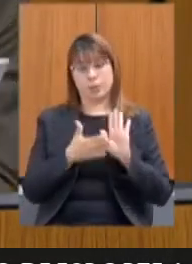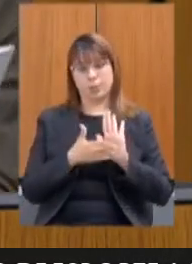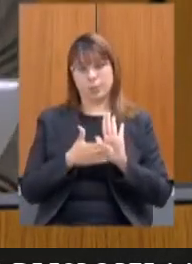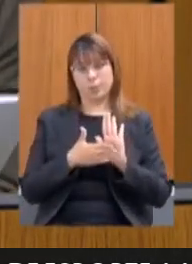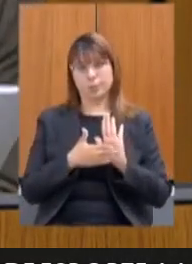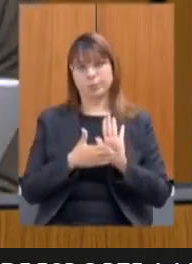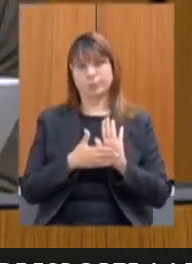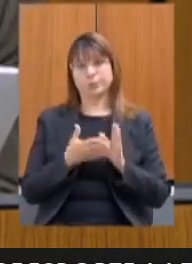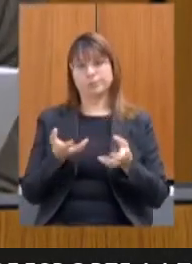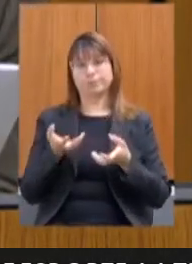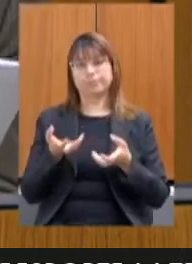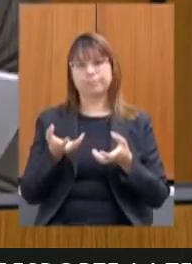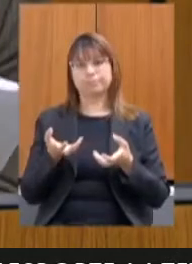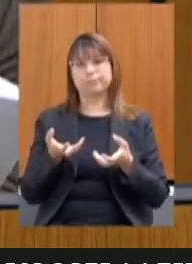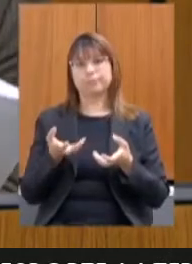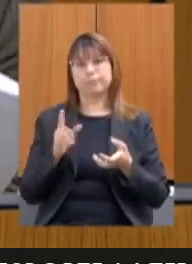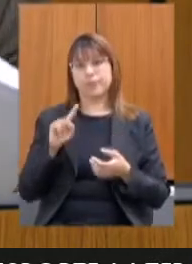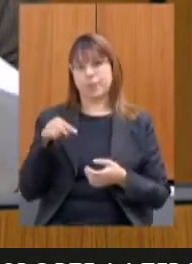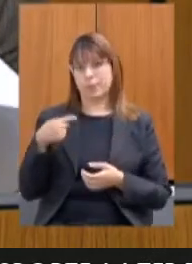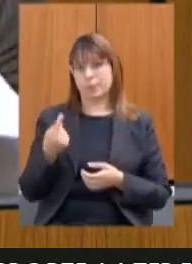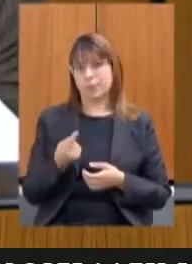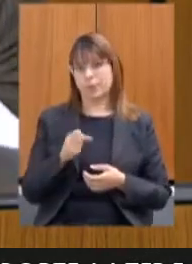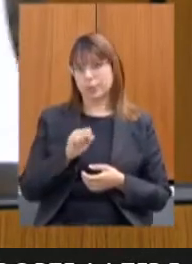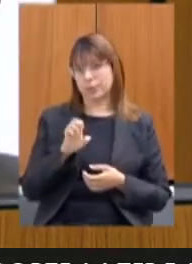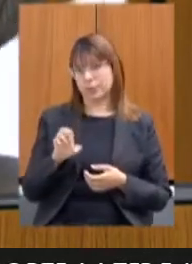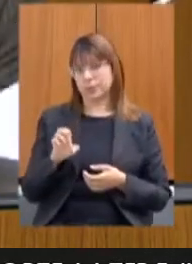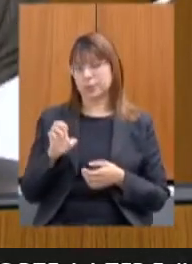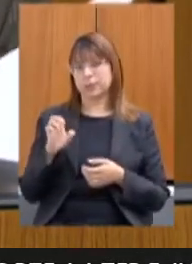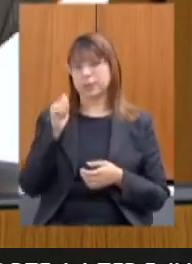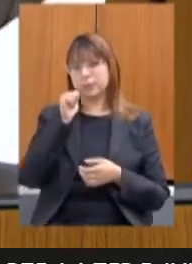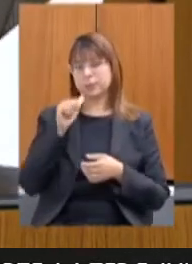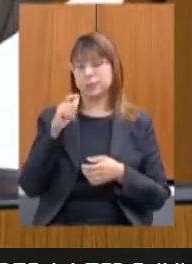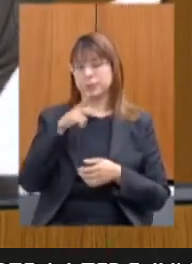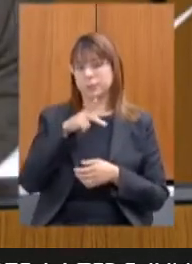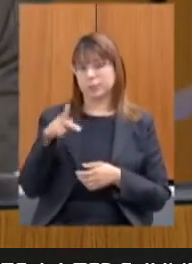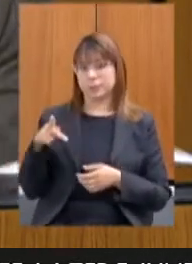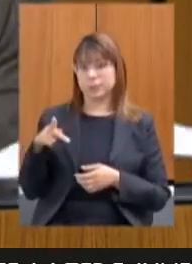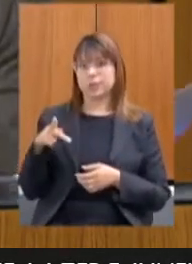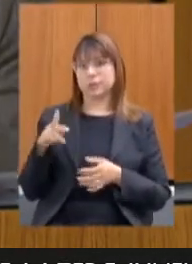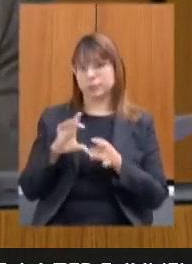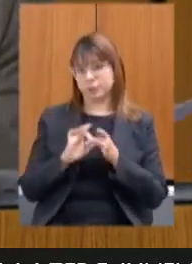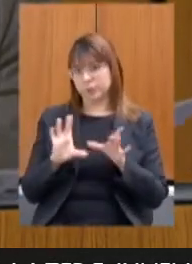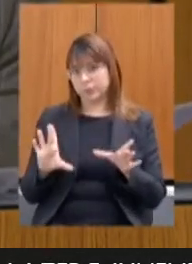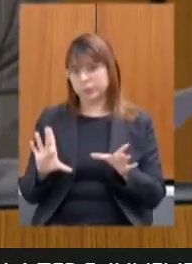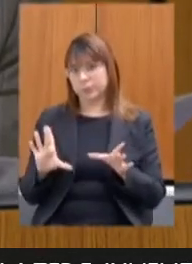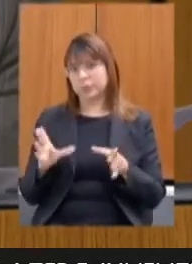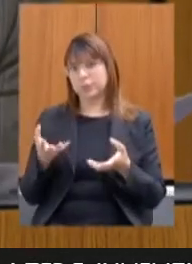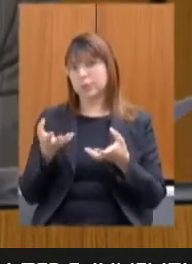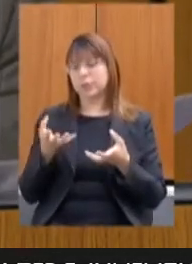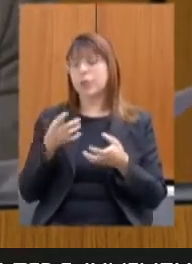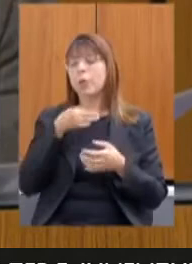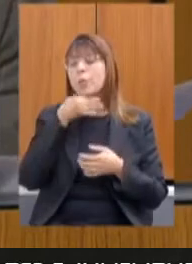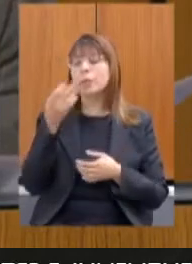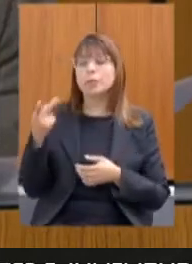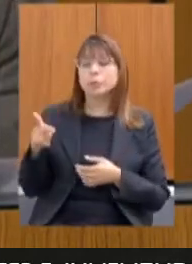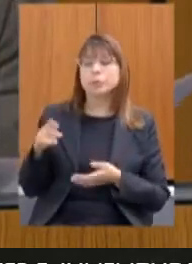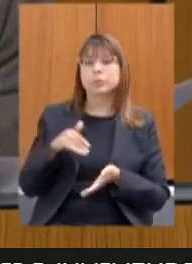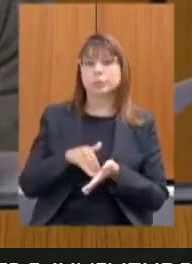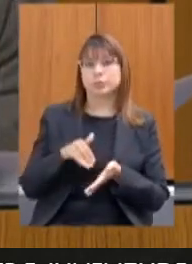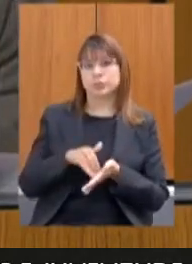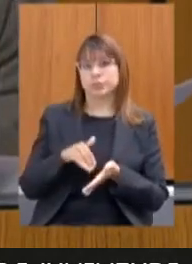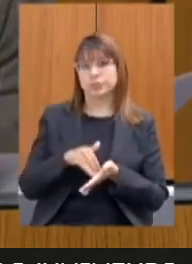queria depois se a presidenta me permite queria a opinião de vossa excelência